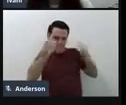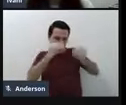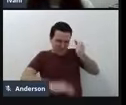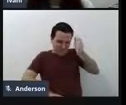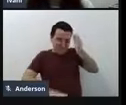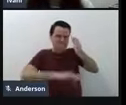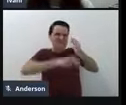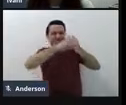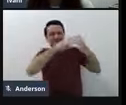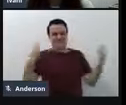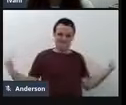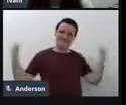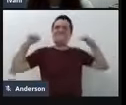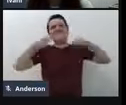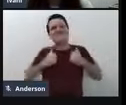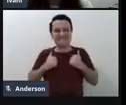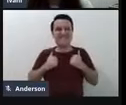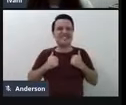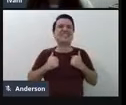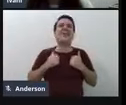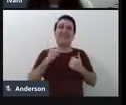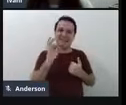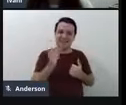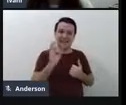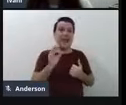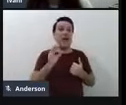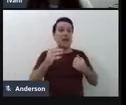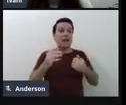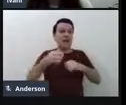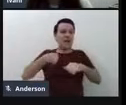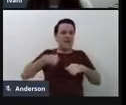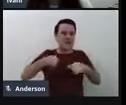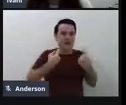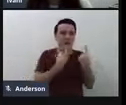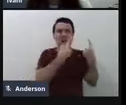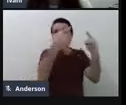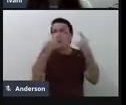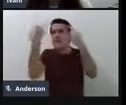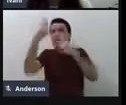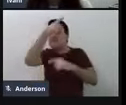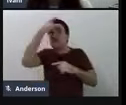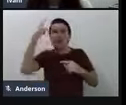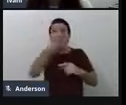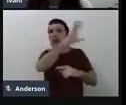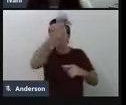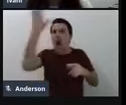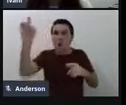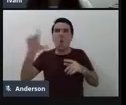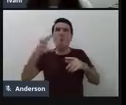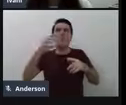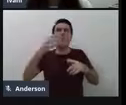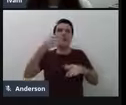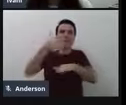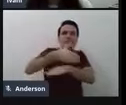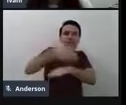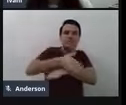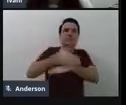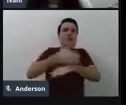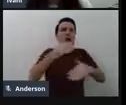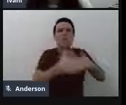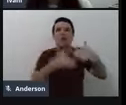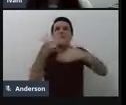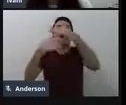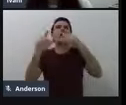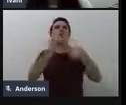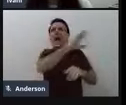pensem que elas também são parte disso, para que as pessoas estudem, para as pessoas busquem capacitações nessa área,